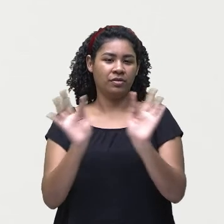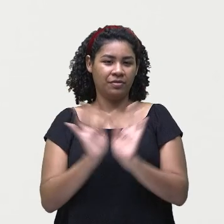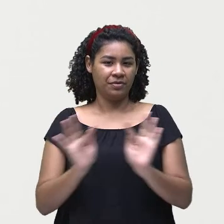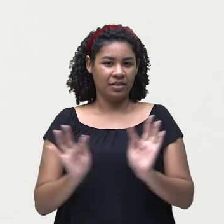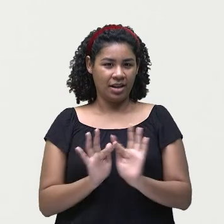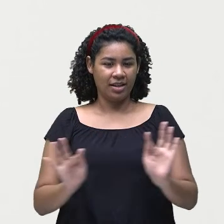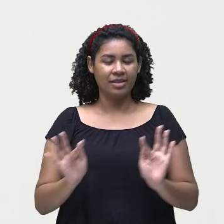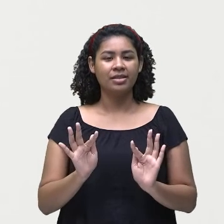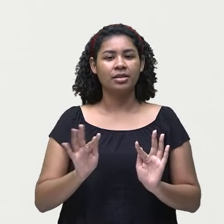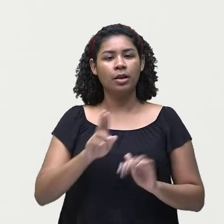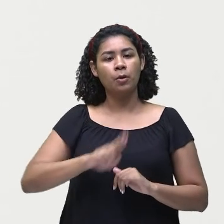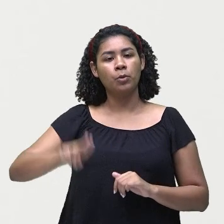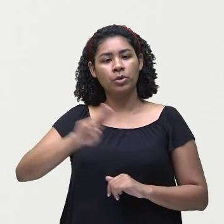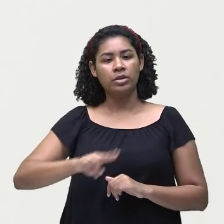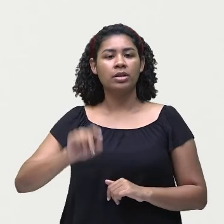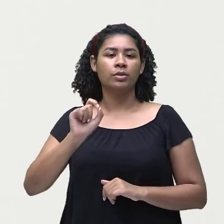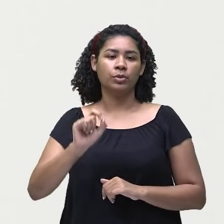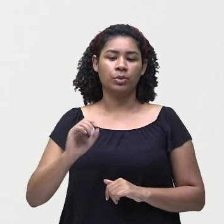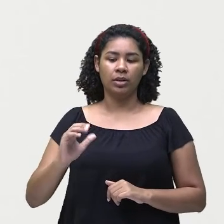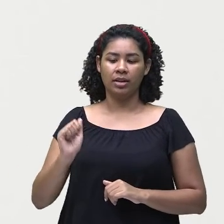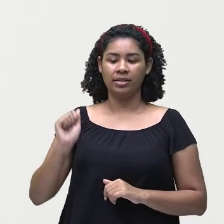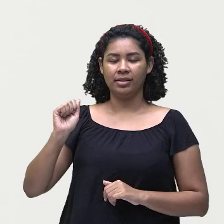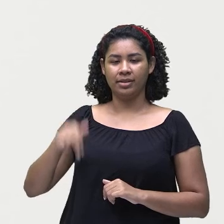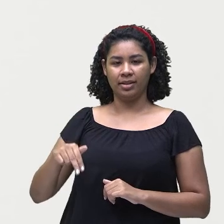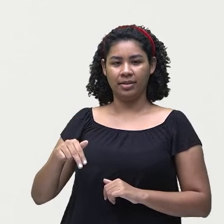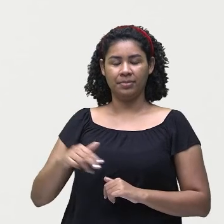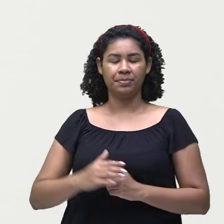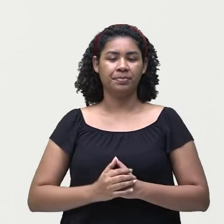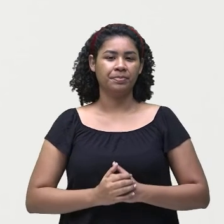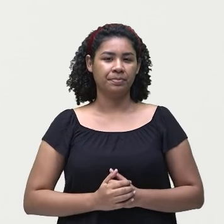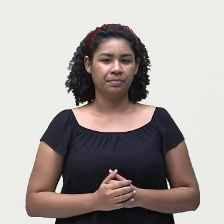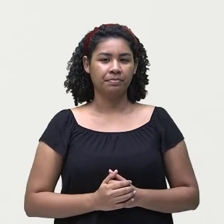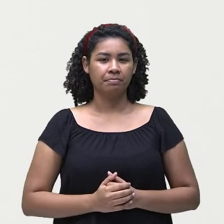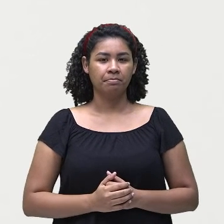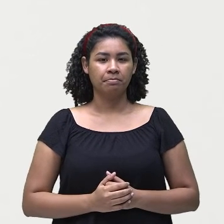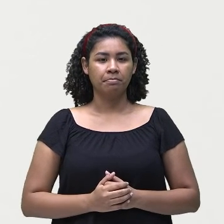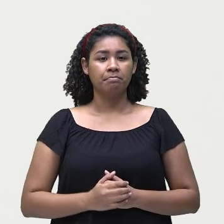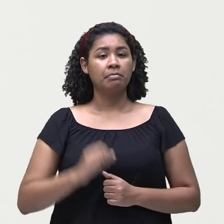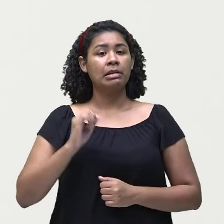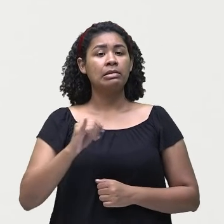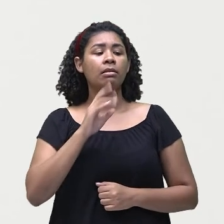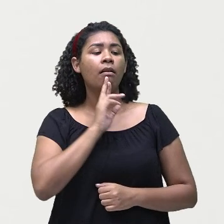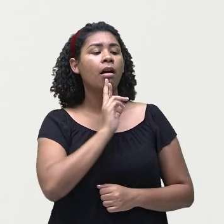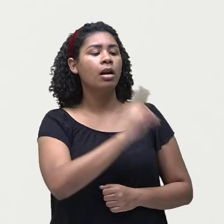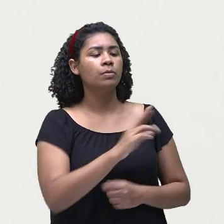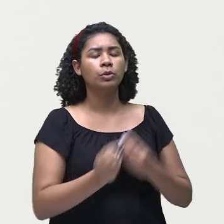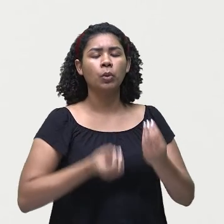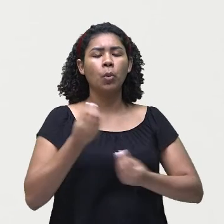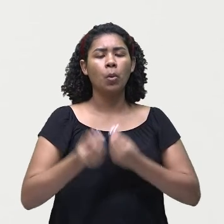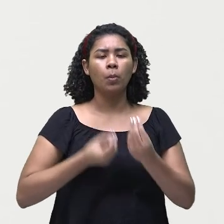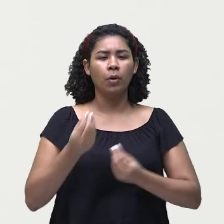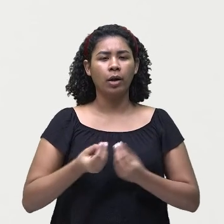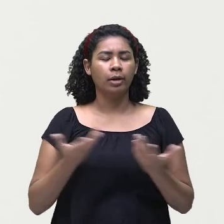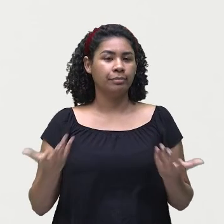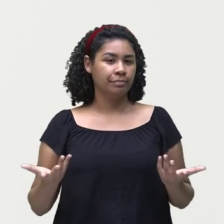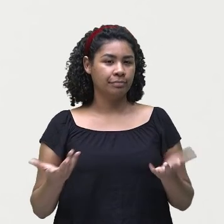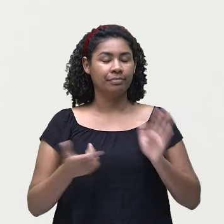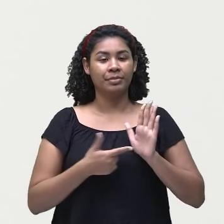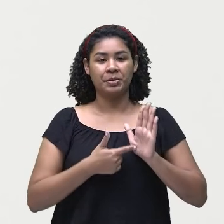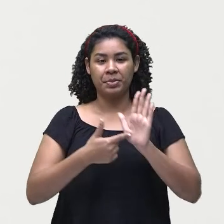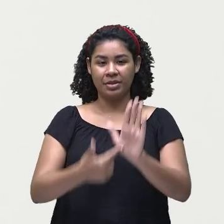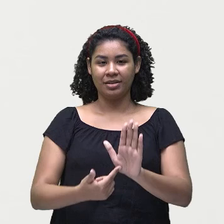quando nós usamos o verbo modal can. E quando se trata das respostas, como é que a gente faz? Vamos dar uma olhadinha.